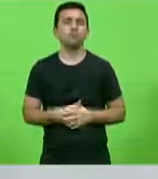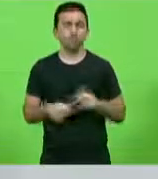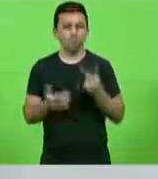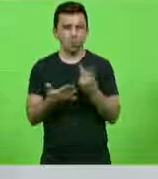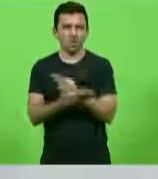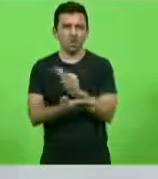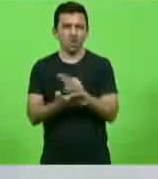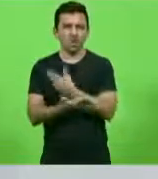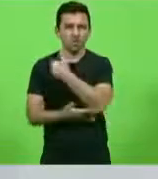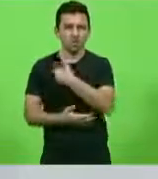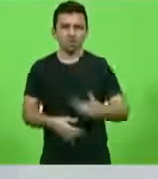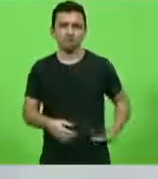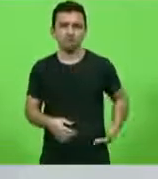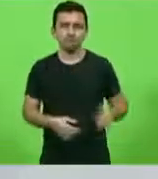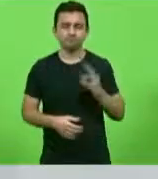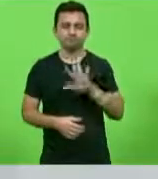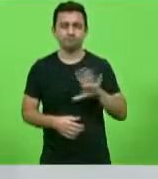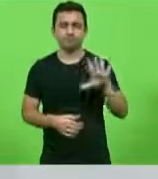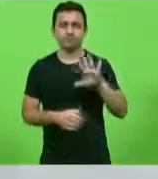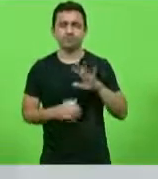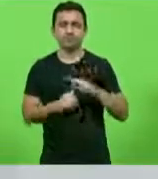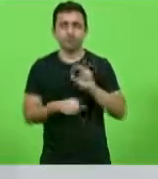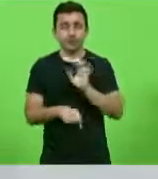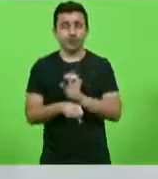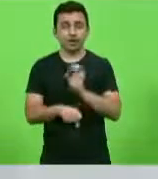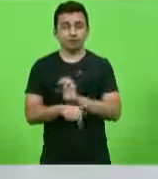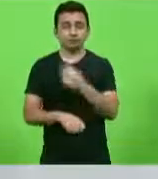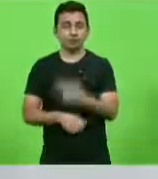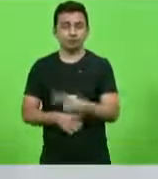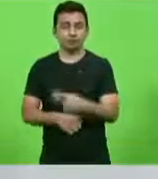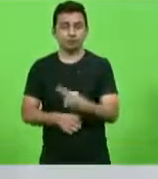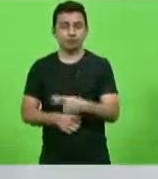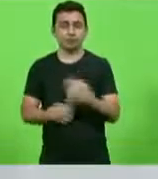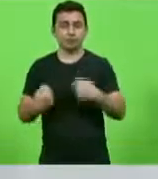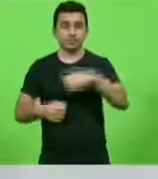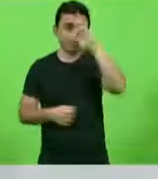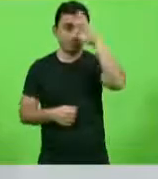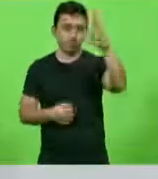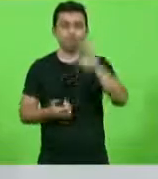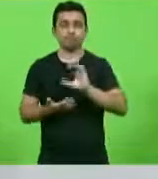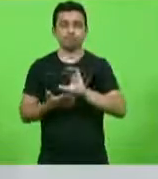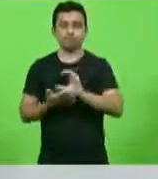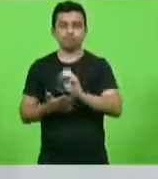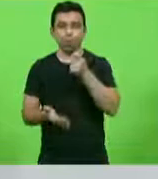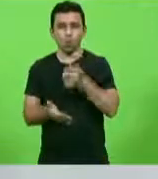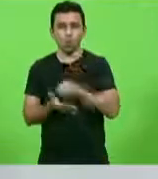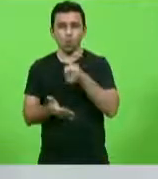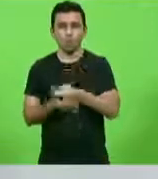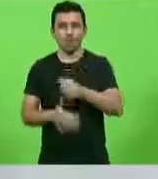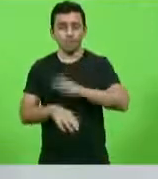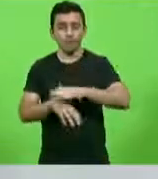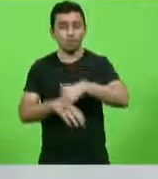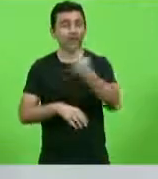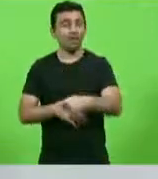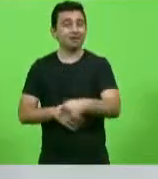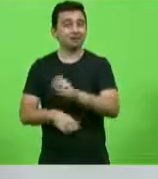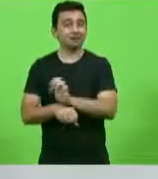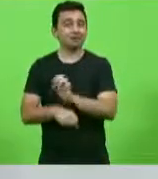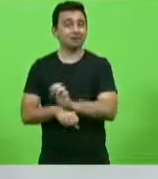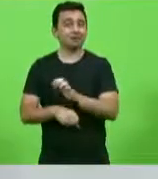erro do governo do Estado que deveria priorizar investir no que é obrigação do Estado,